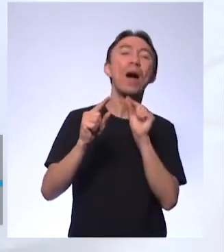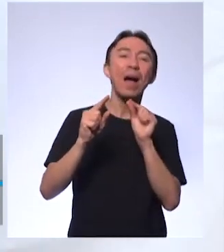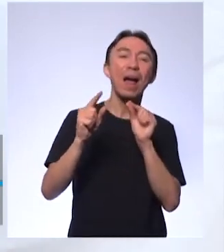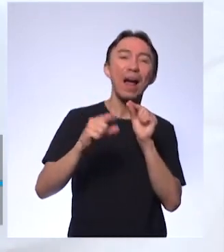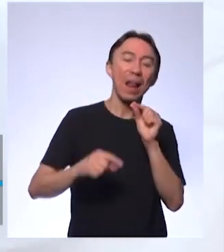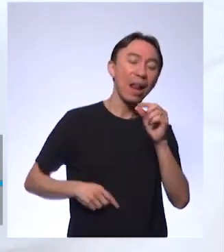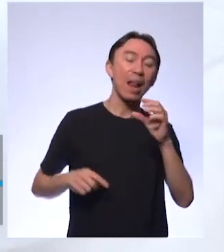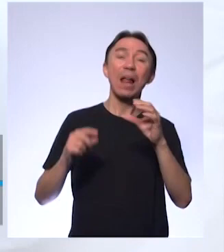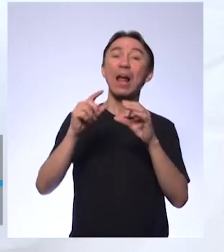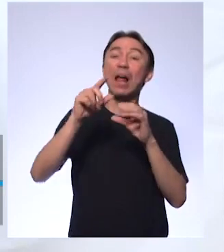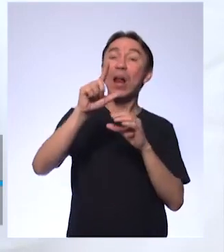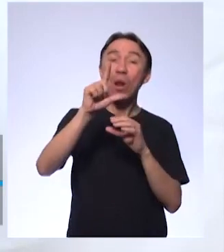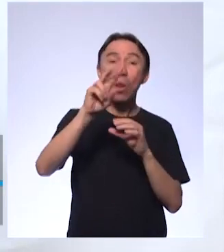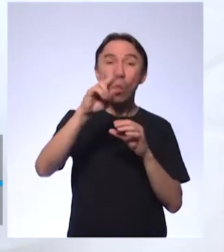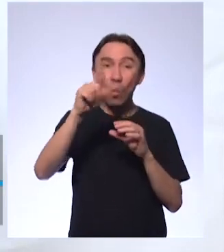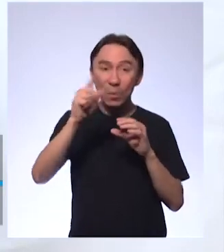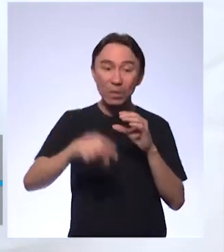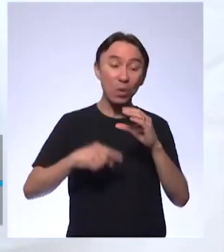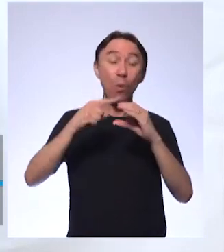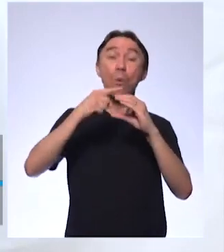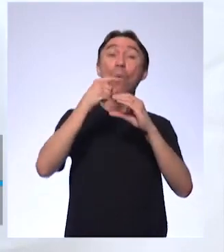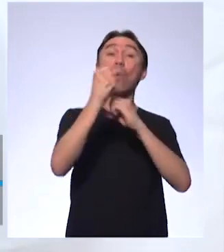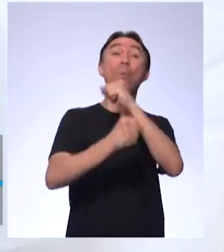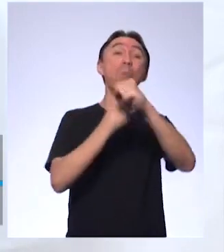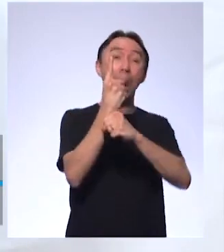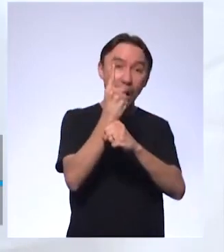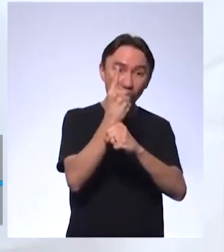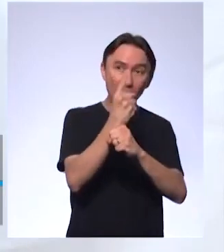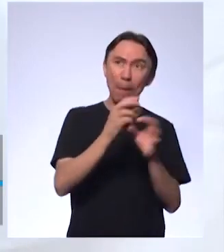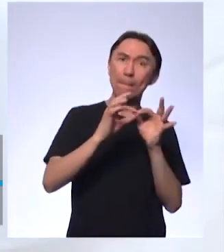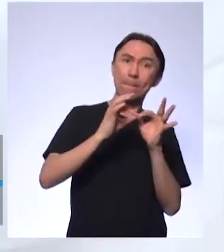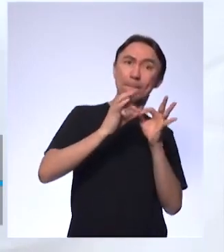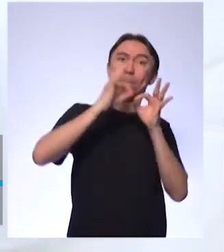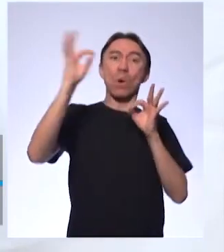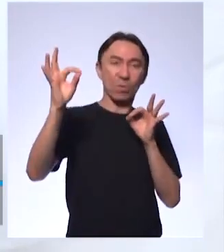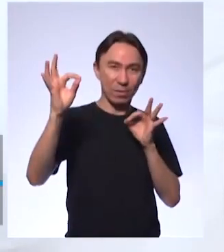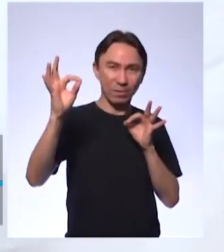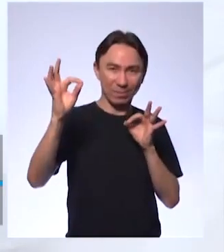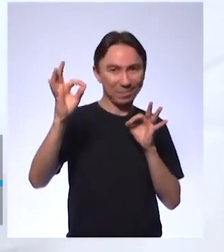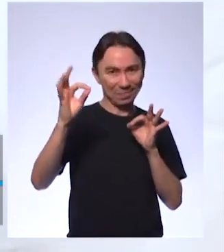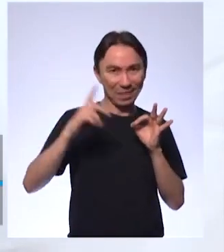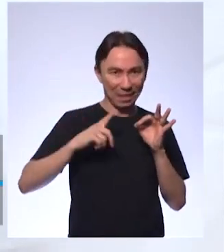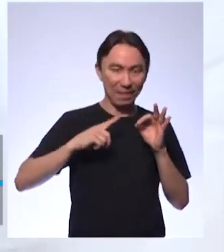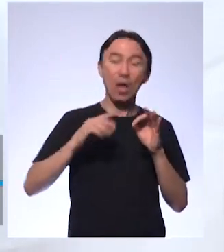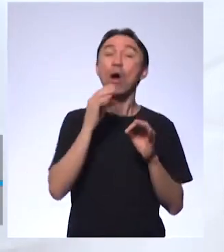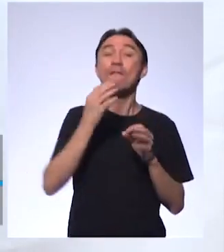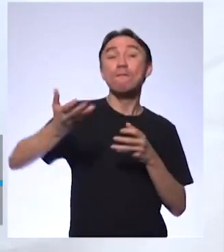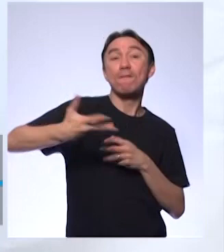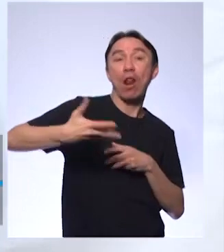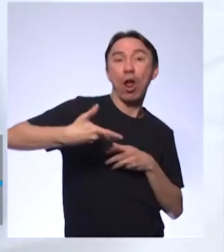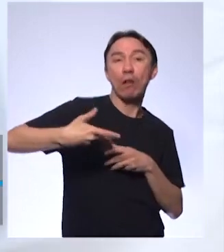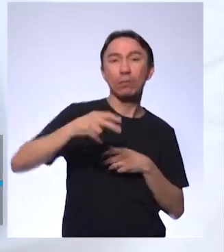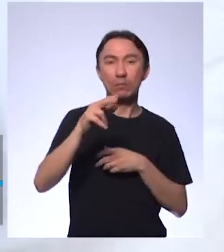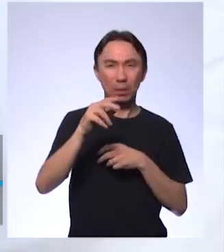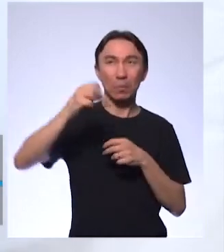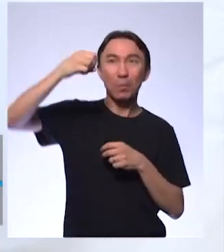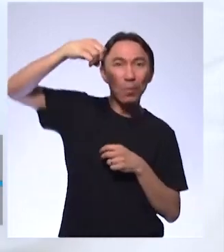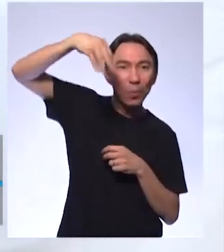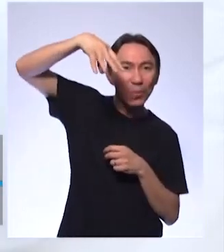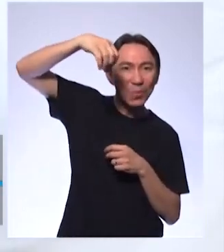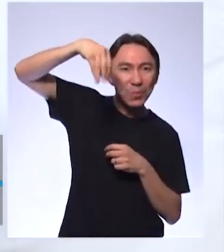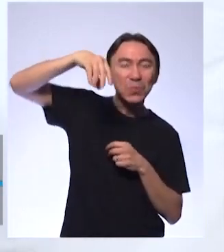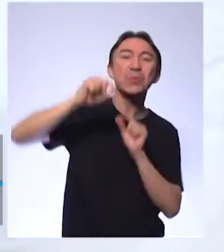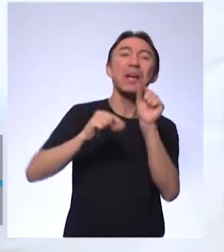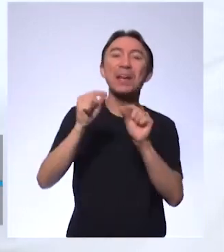quilômetros por segundo. 300 mil quilômetros por segundo, é a velocidade da luz. A luz, ela